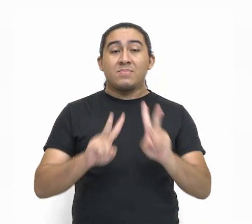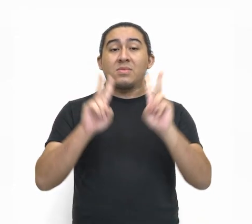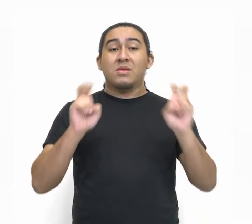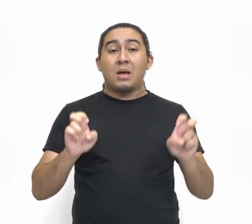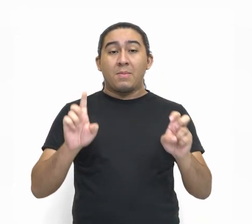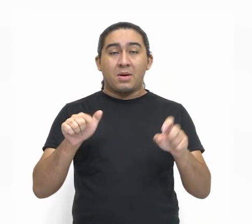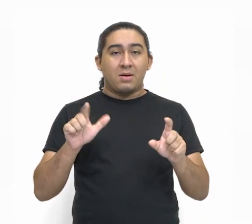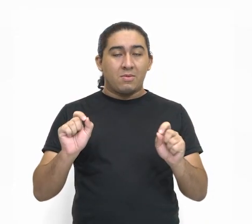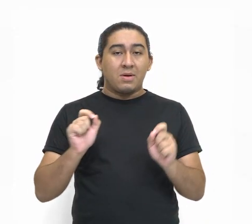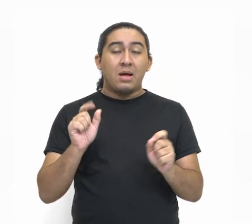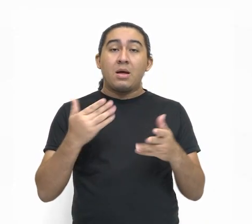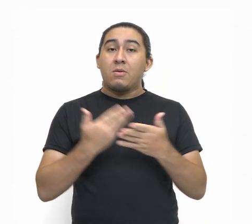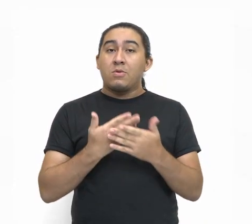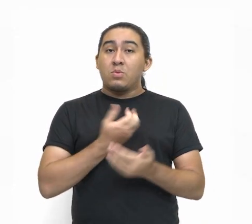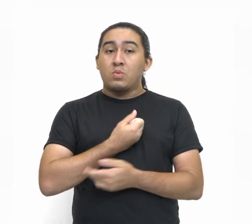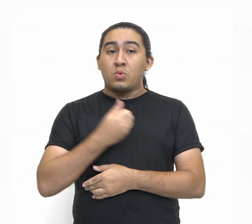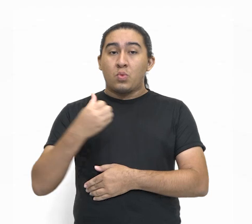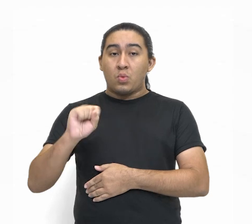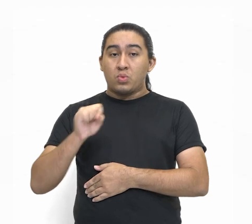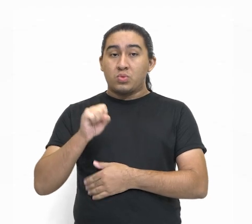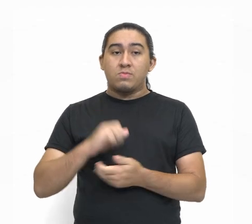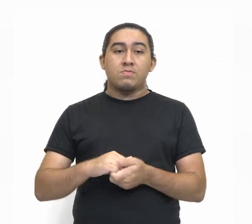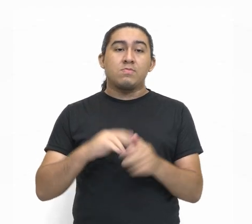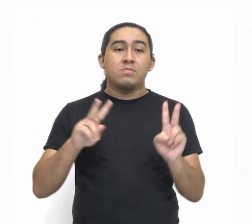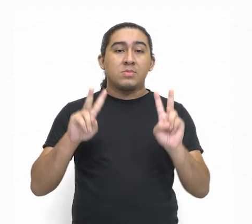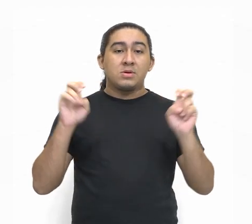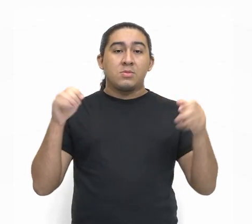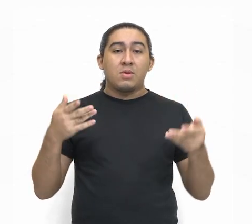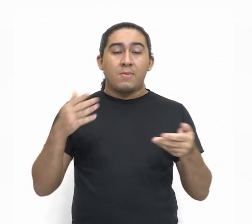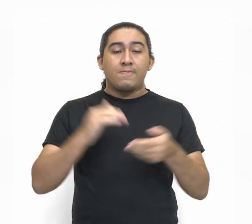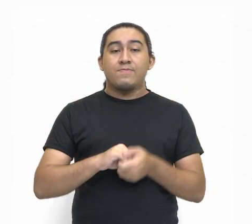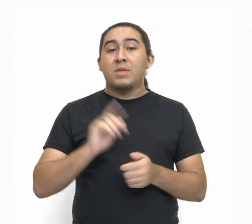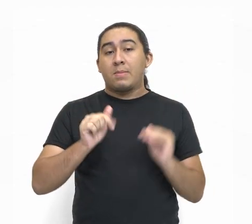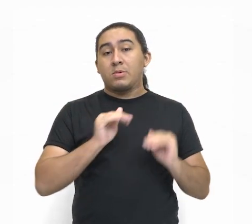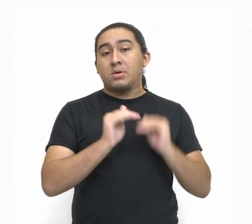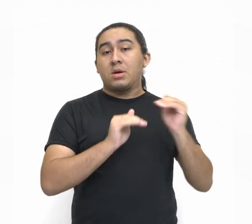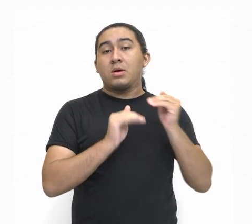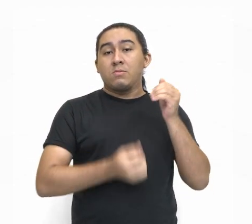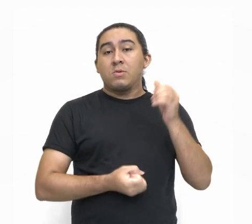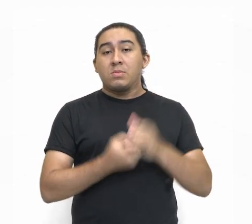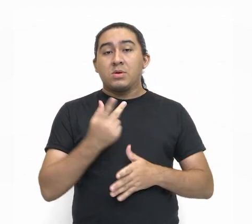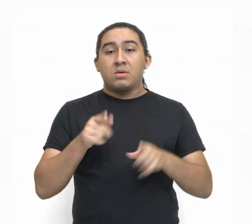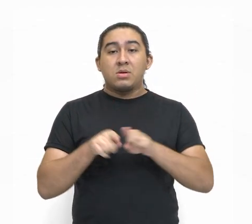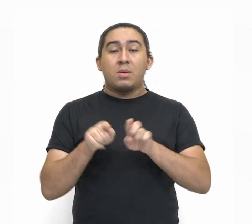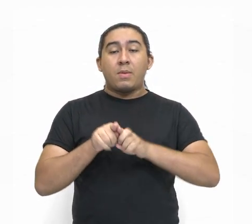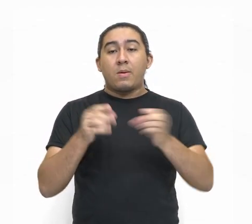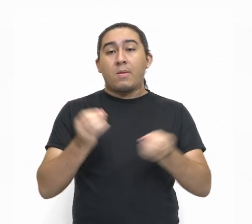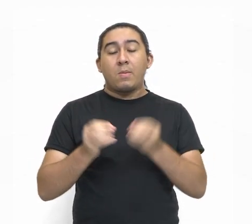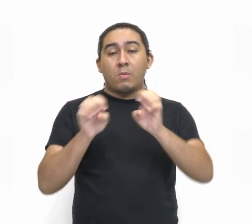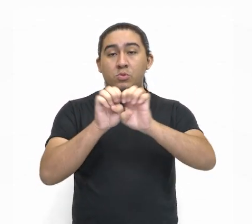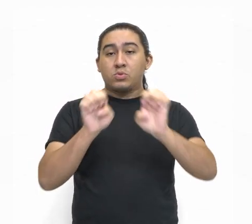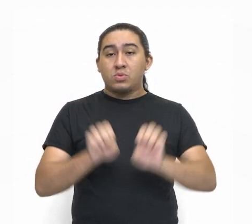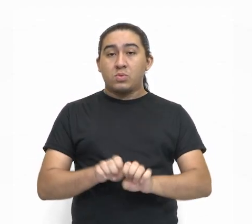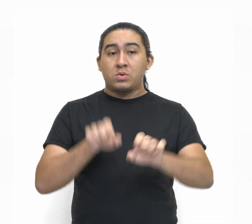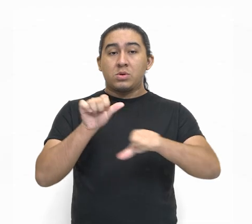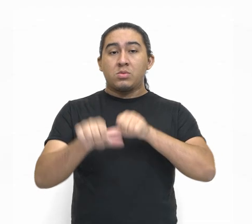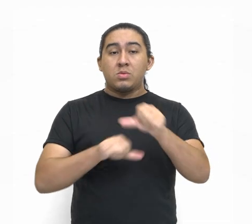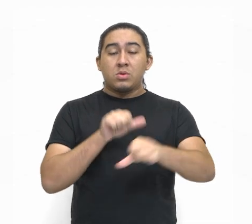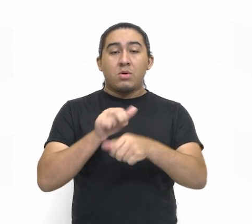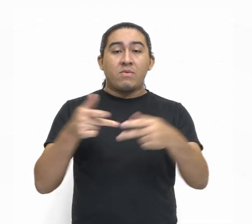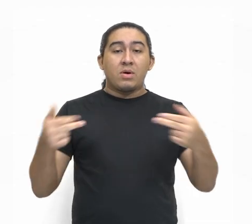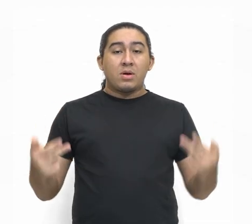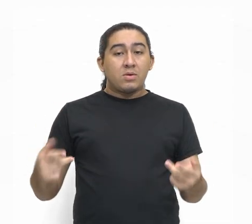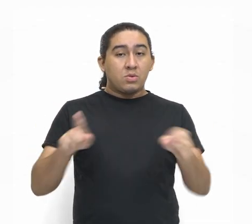estamos aqui na aula de número 8. Nosso objeto de conhecimento é o processo de formação, constituição e transformação de